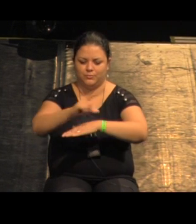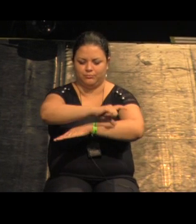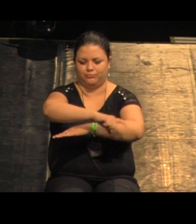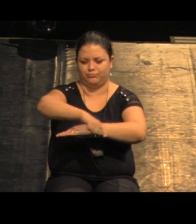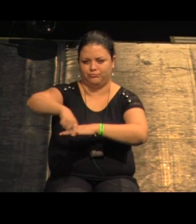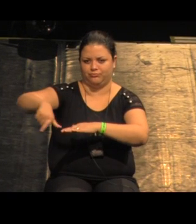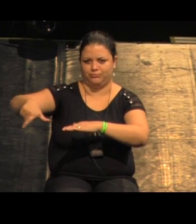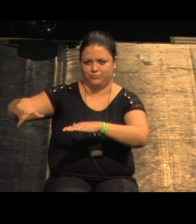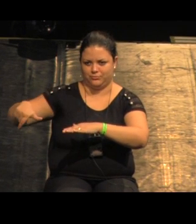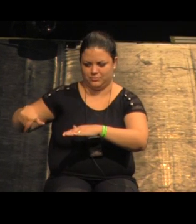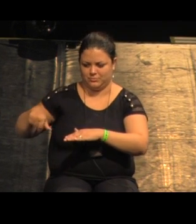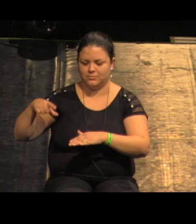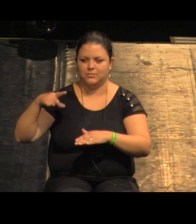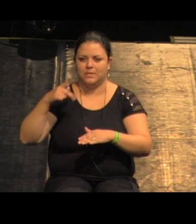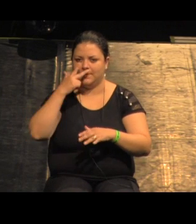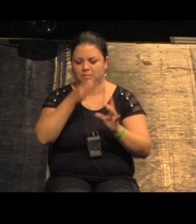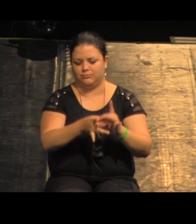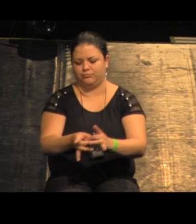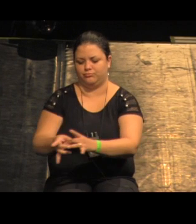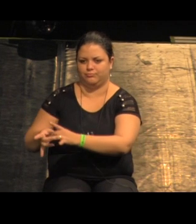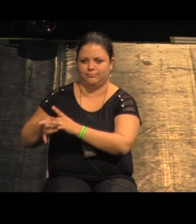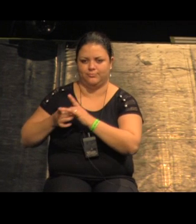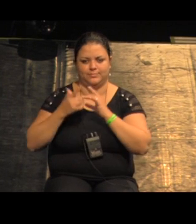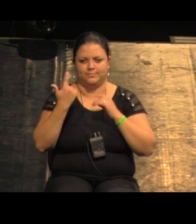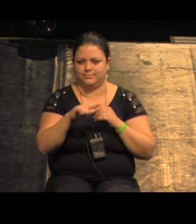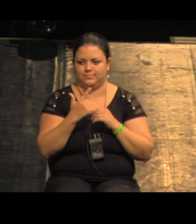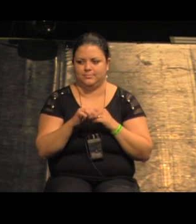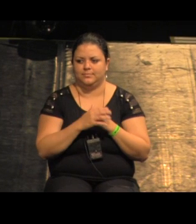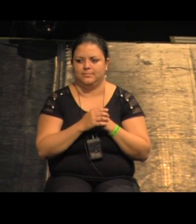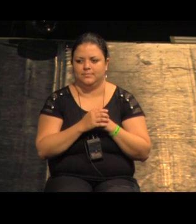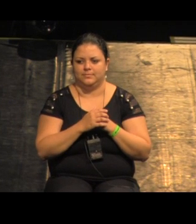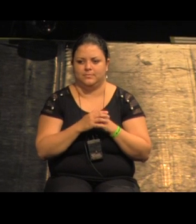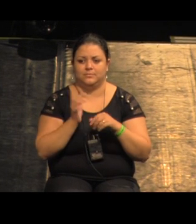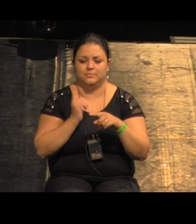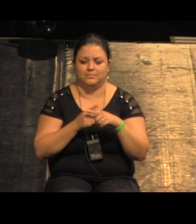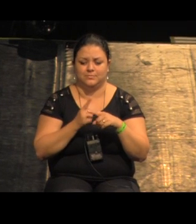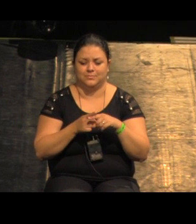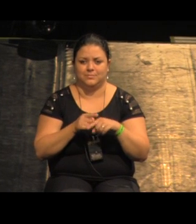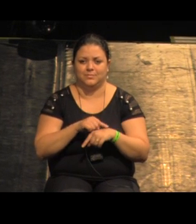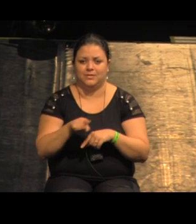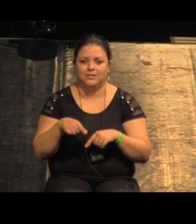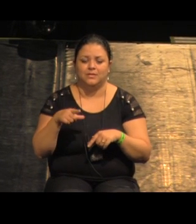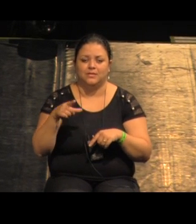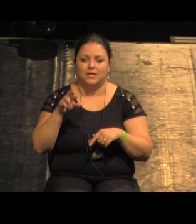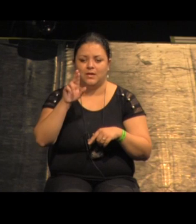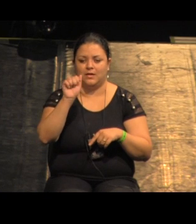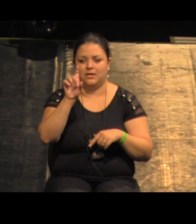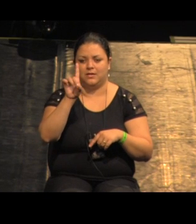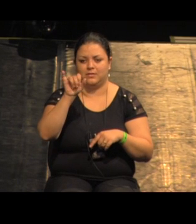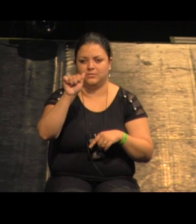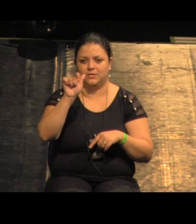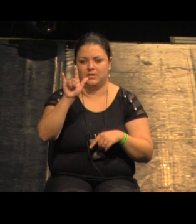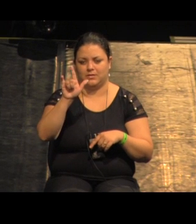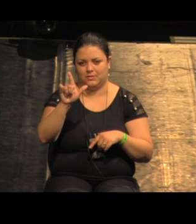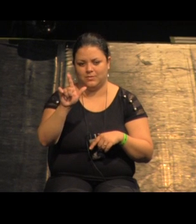longitudinal as ligações são principalmente transversais porque a lógica elas são radiais elas são acessos do